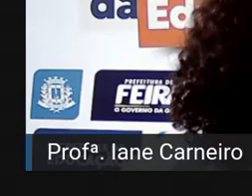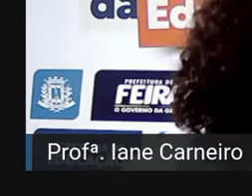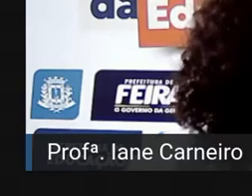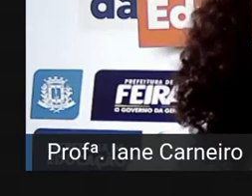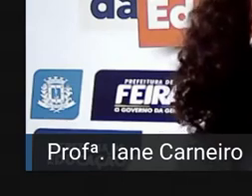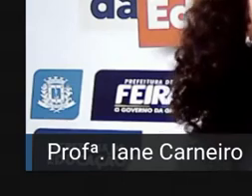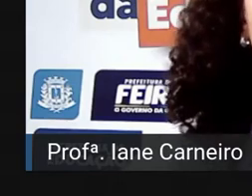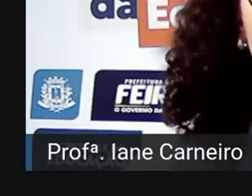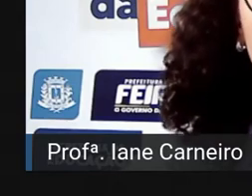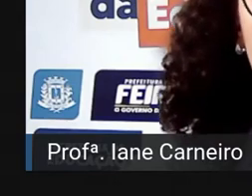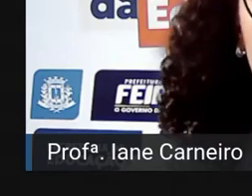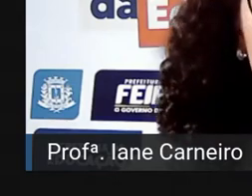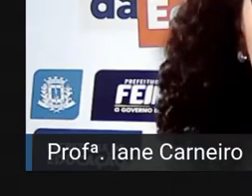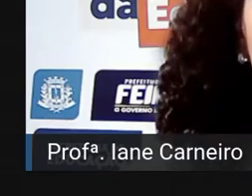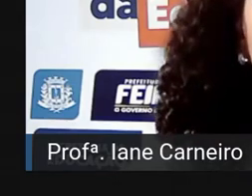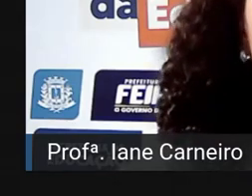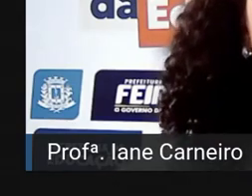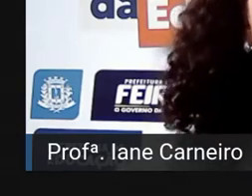Então, vamos lá.